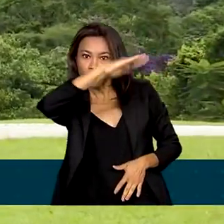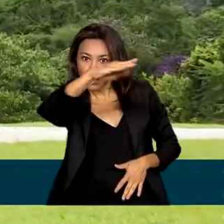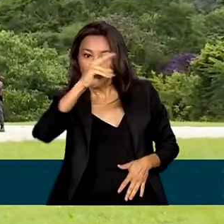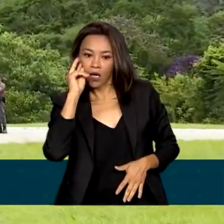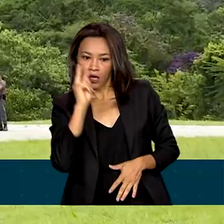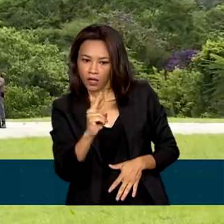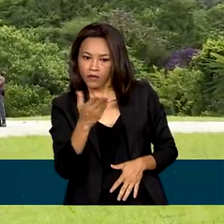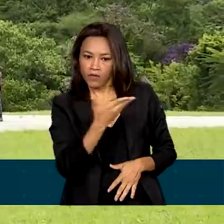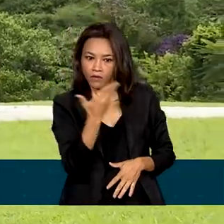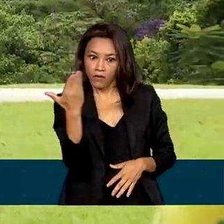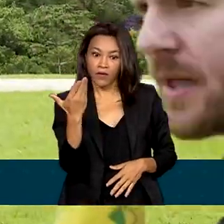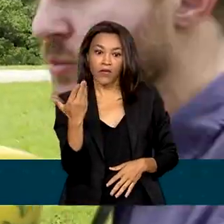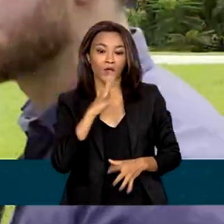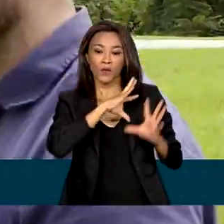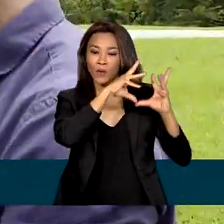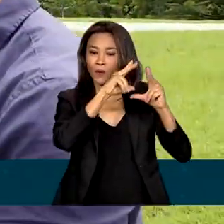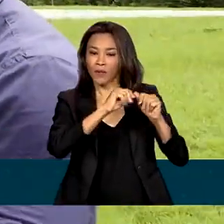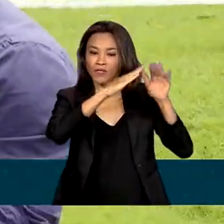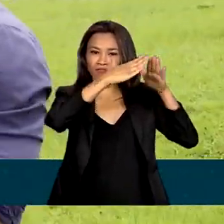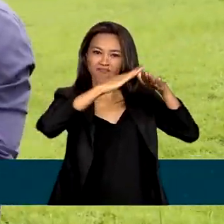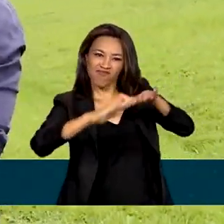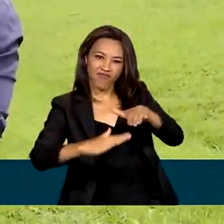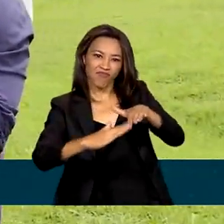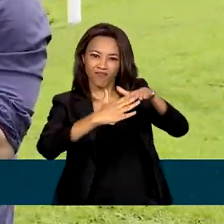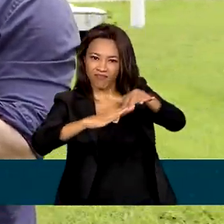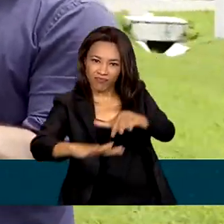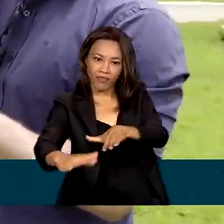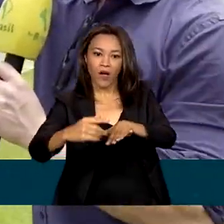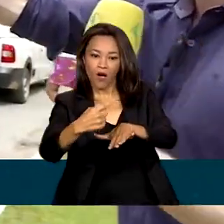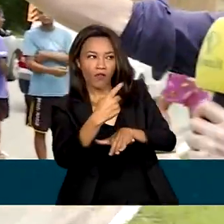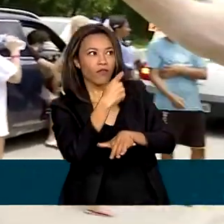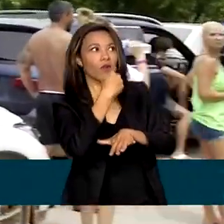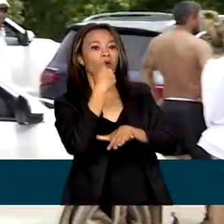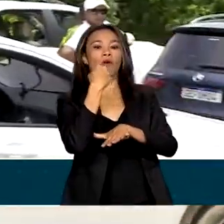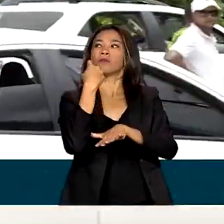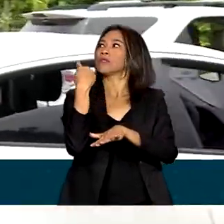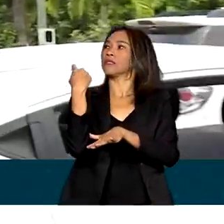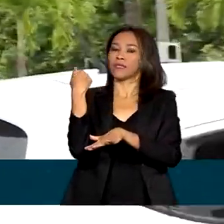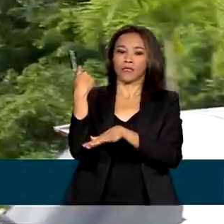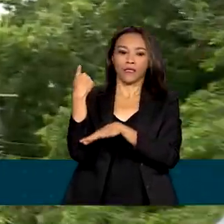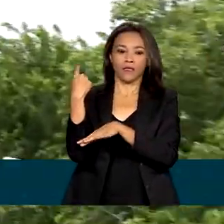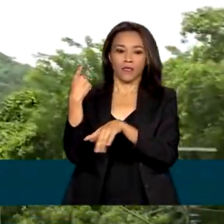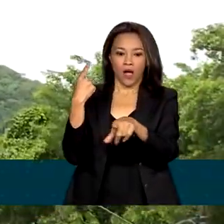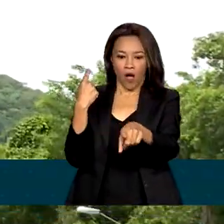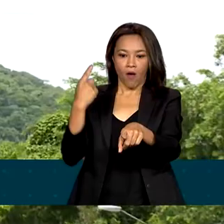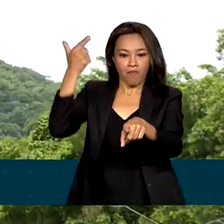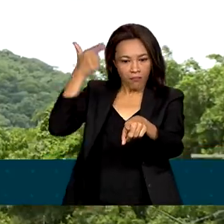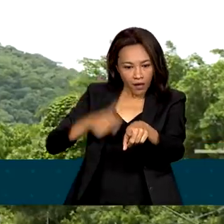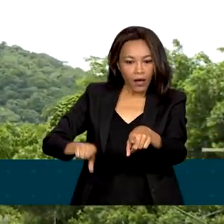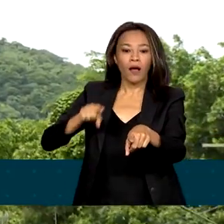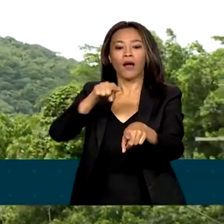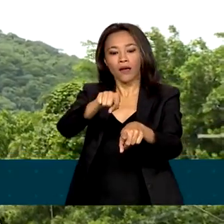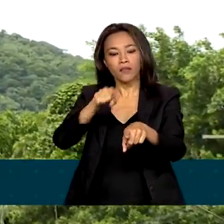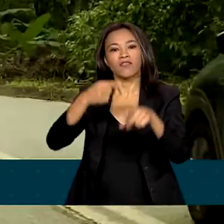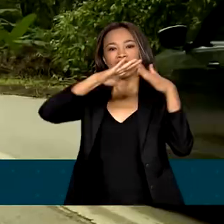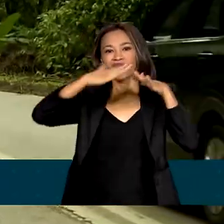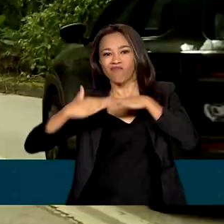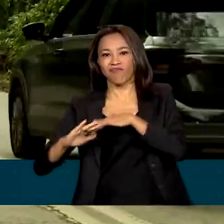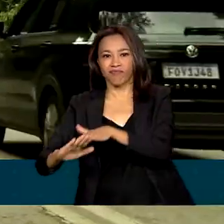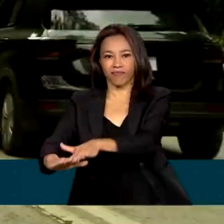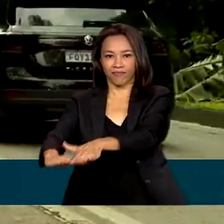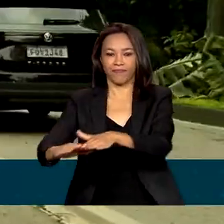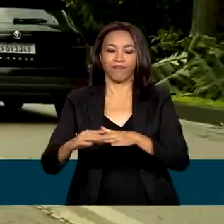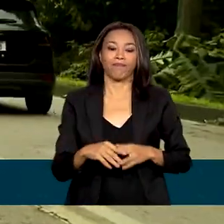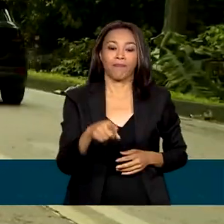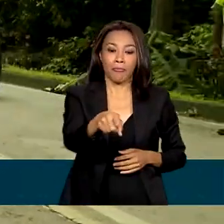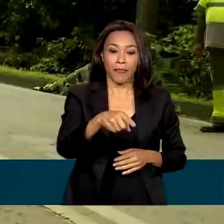também, todas com deslizamentos. Dando a volta aqui, também desse lado, mais deslizamentos nos morros. Na